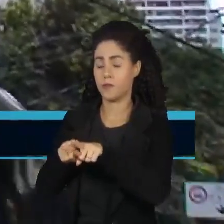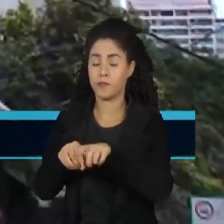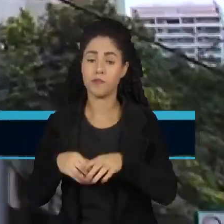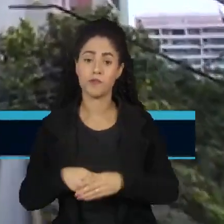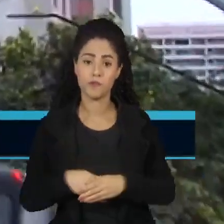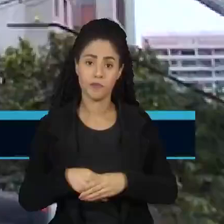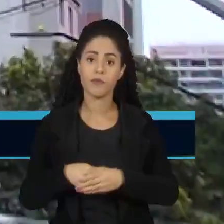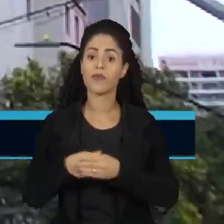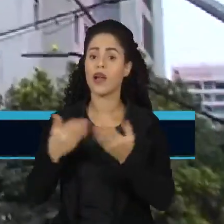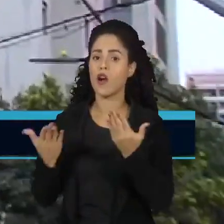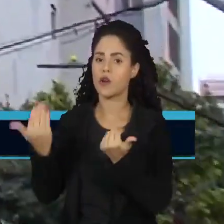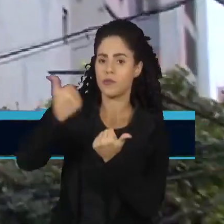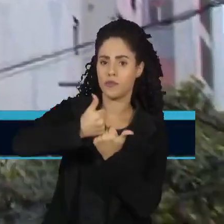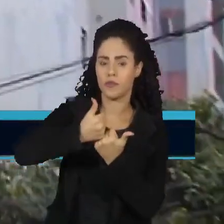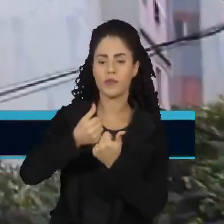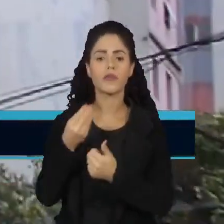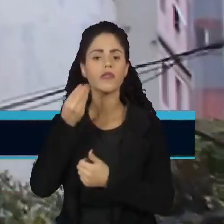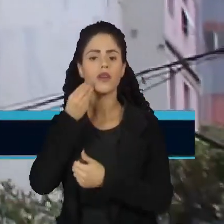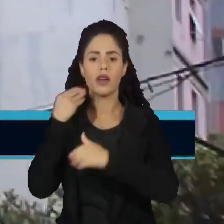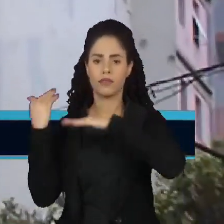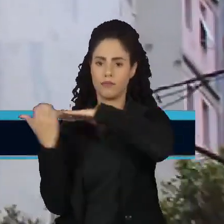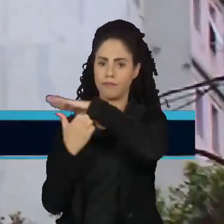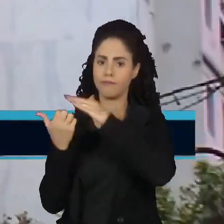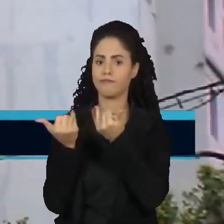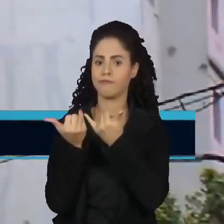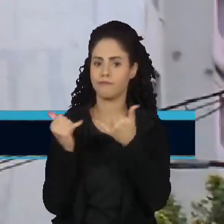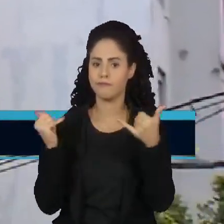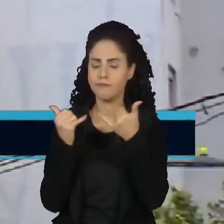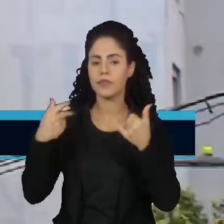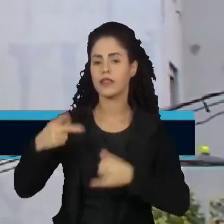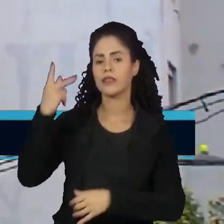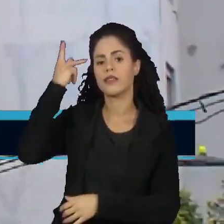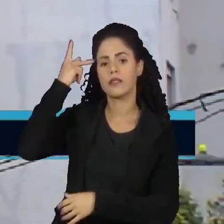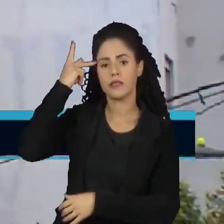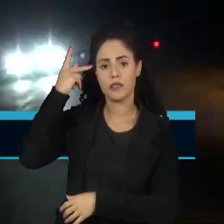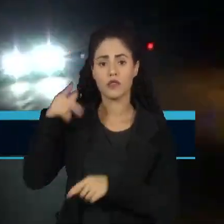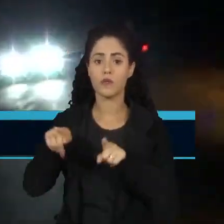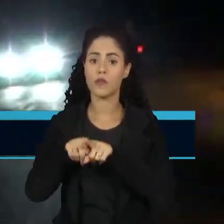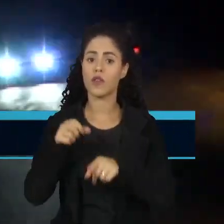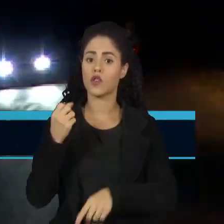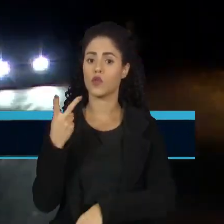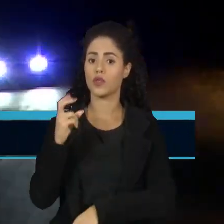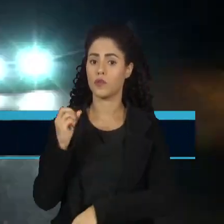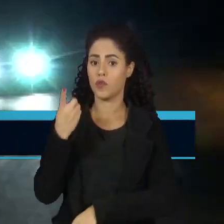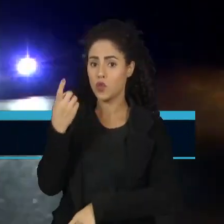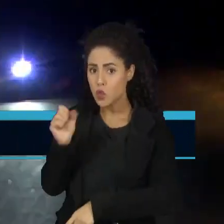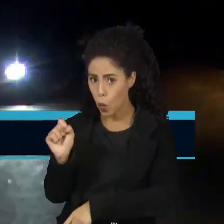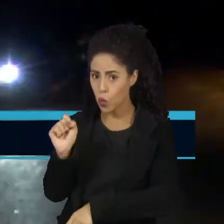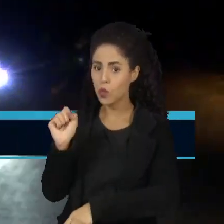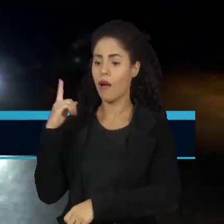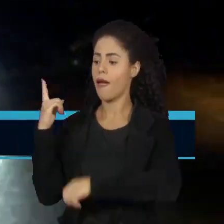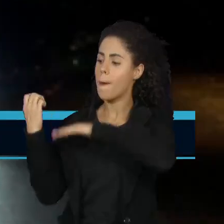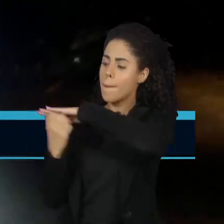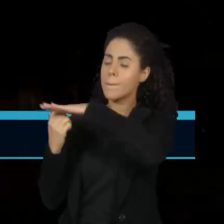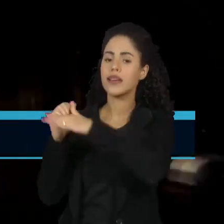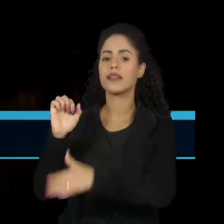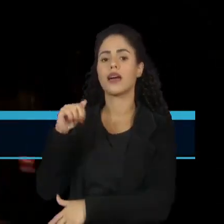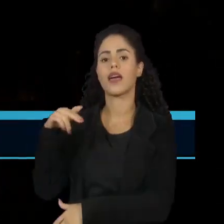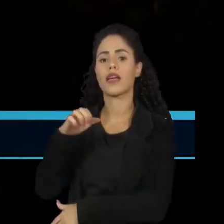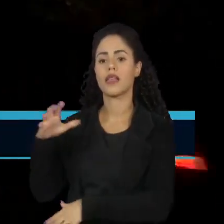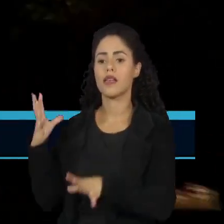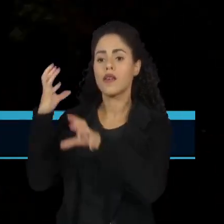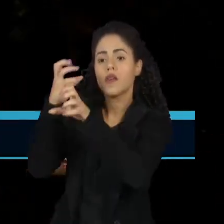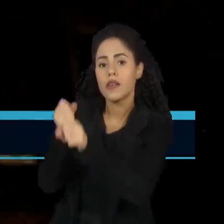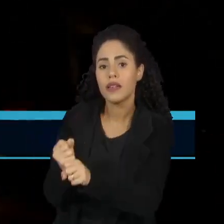que assumiu a concessão para o fornecimento de energia em São Paulo, em 2018, a ANEEL já acumula